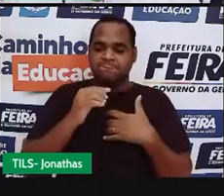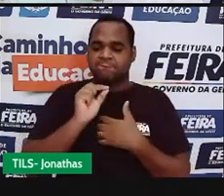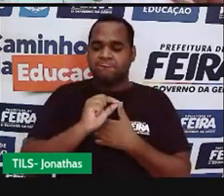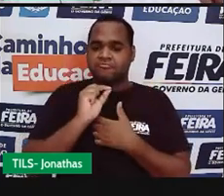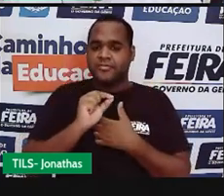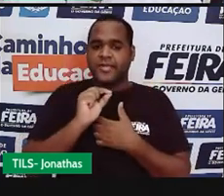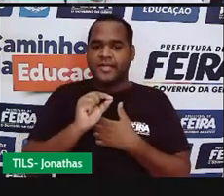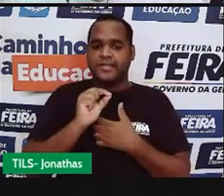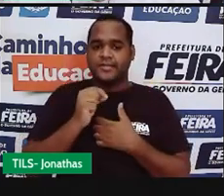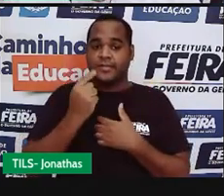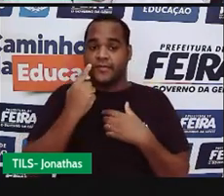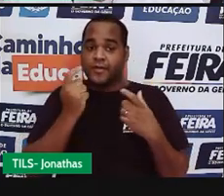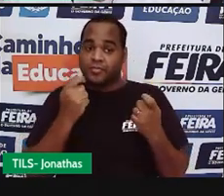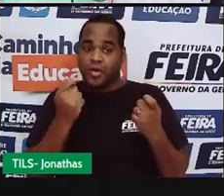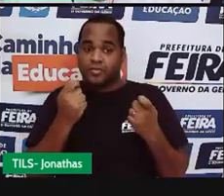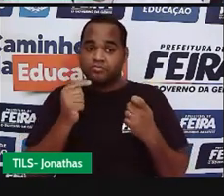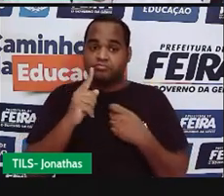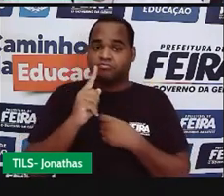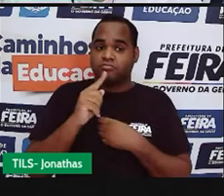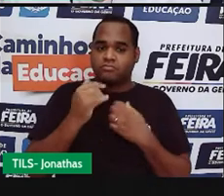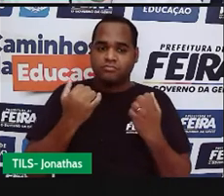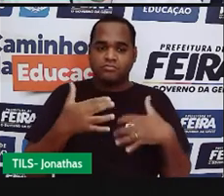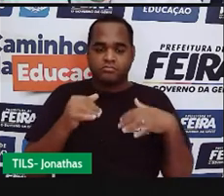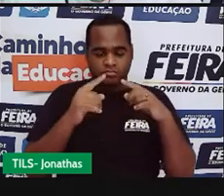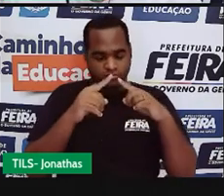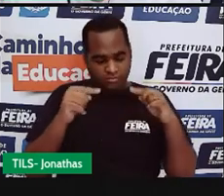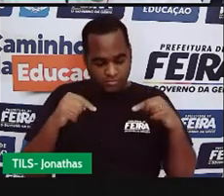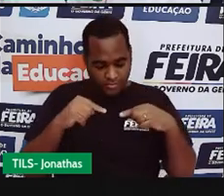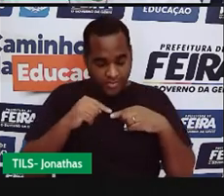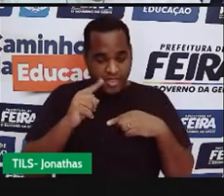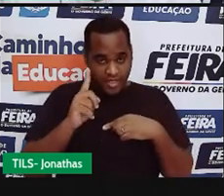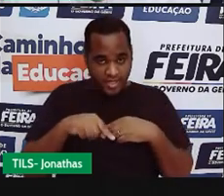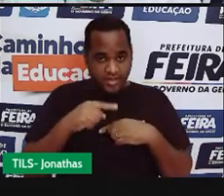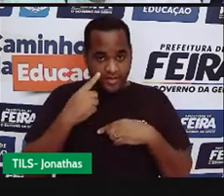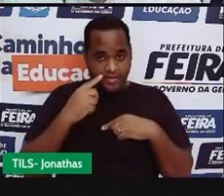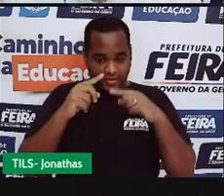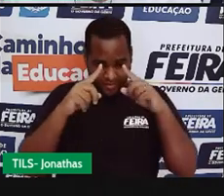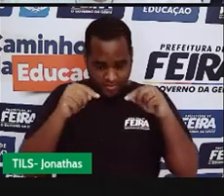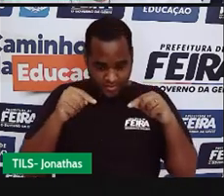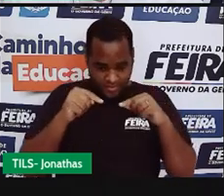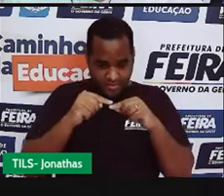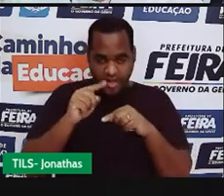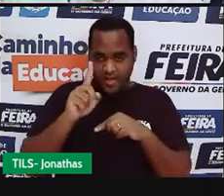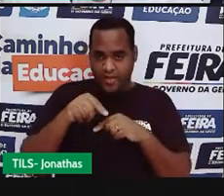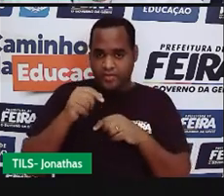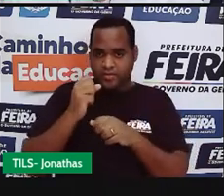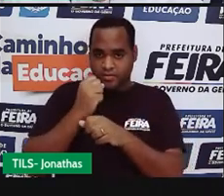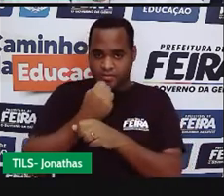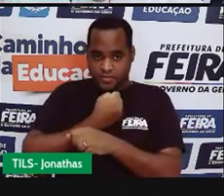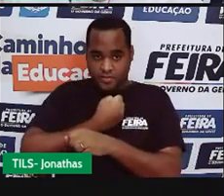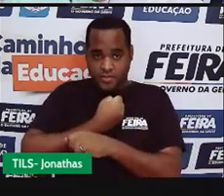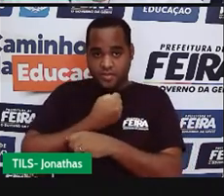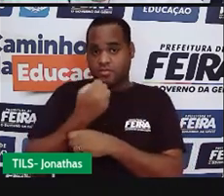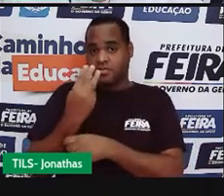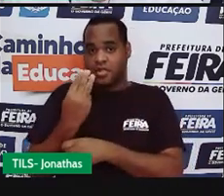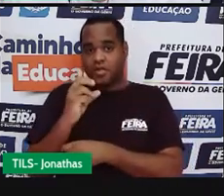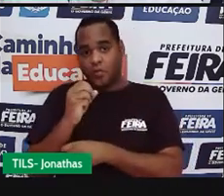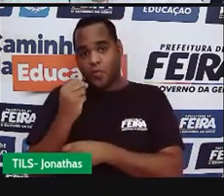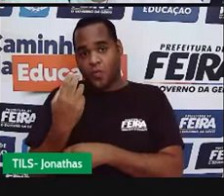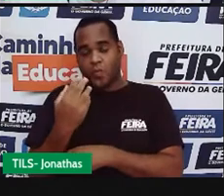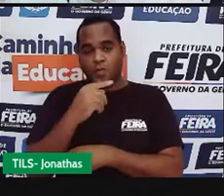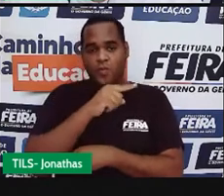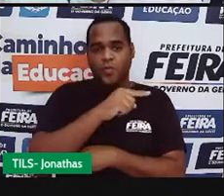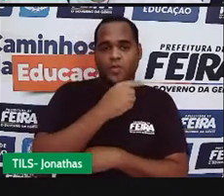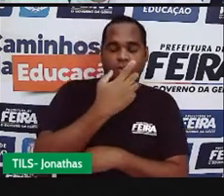se for possível, um triângulo onde um lado meça três, o outro meça quatro,